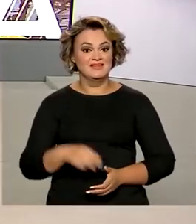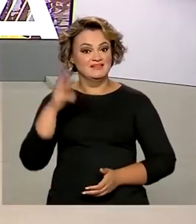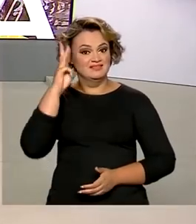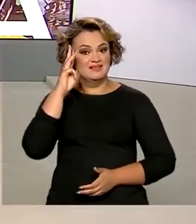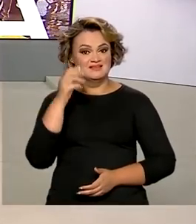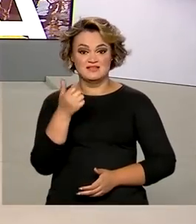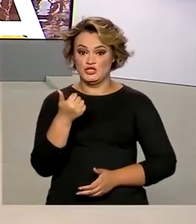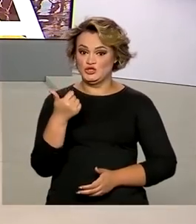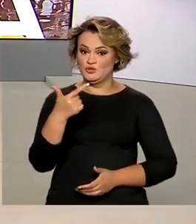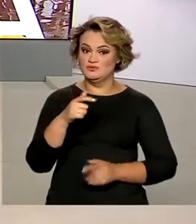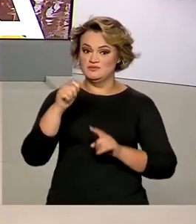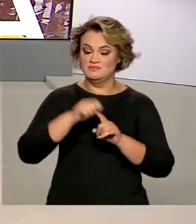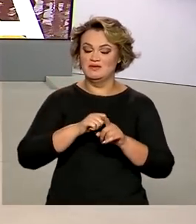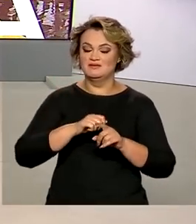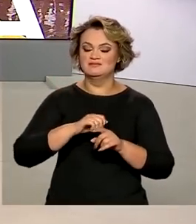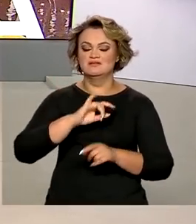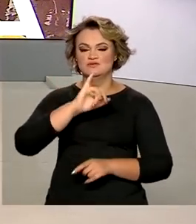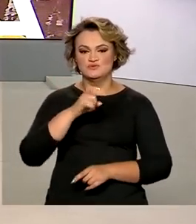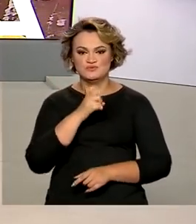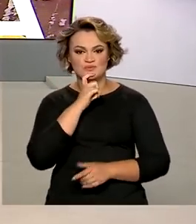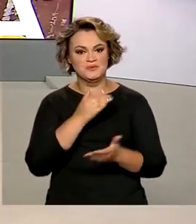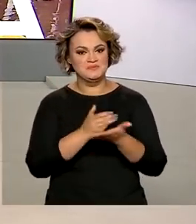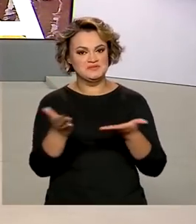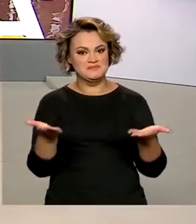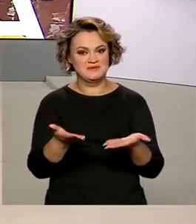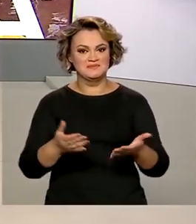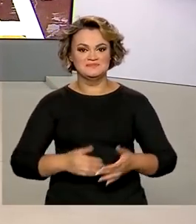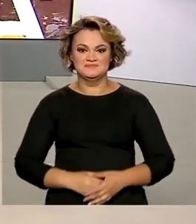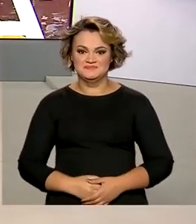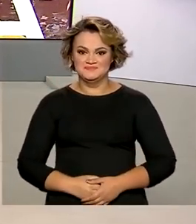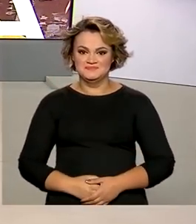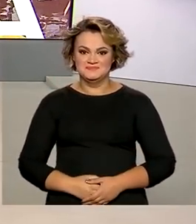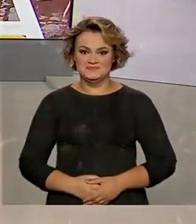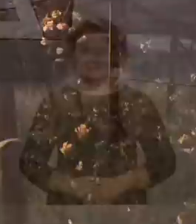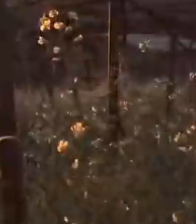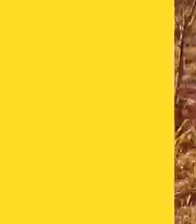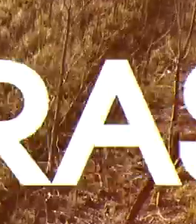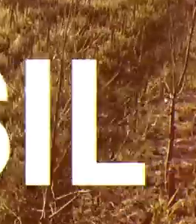Terça-feira, 12 de julho, o Brasil em Dias já está no ar.